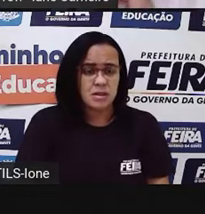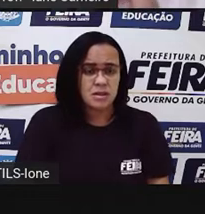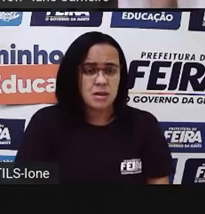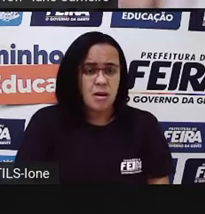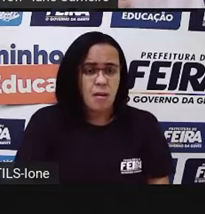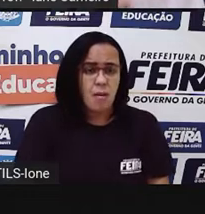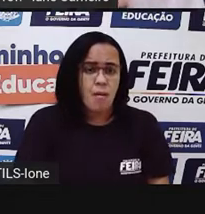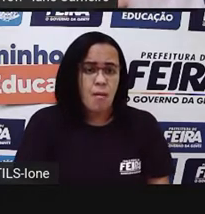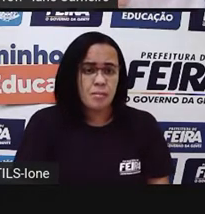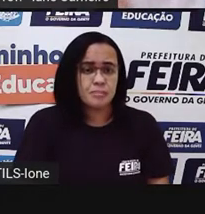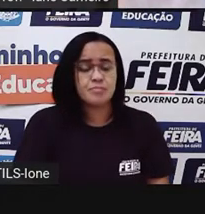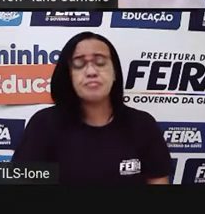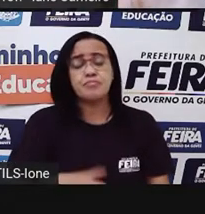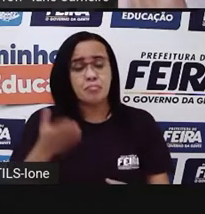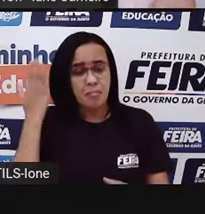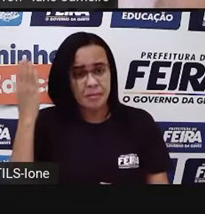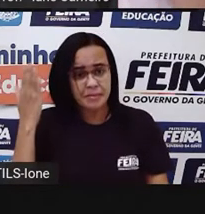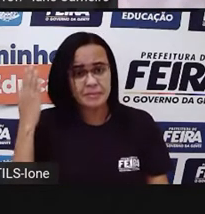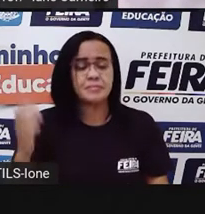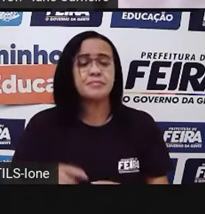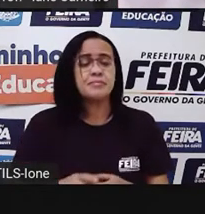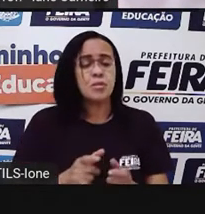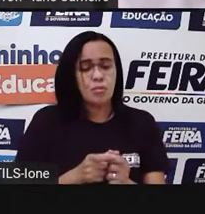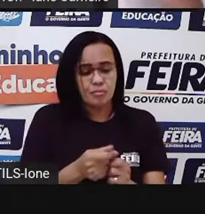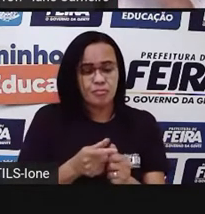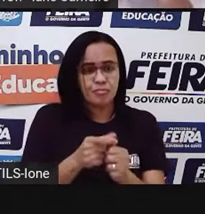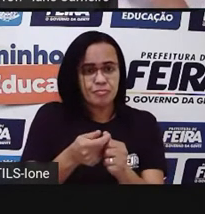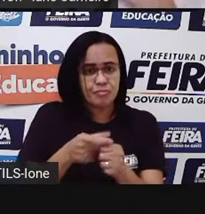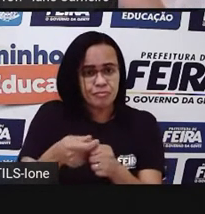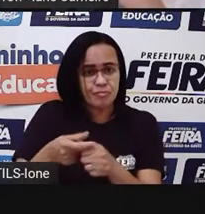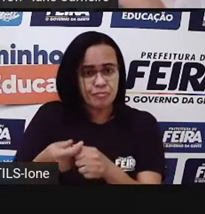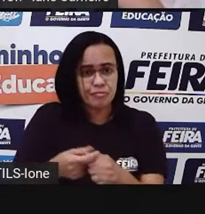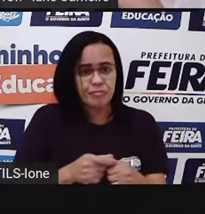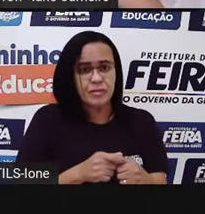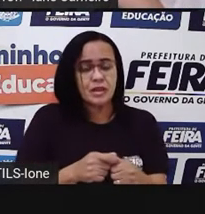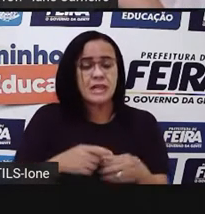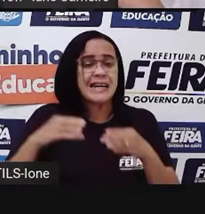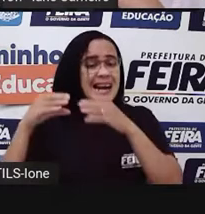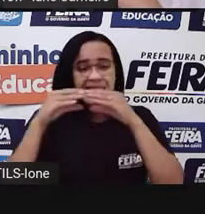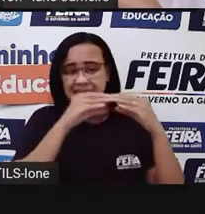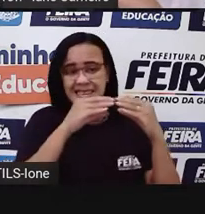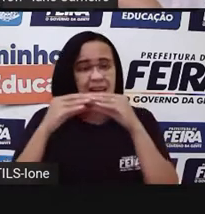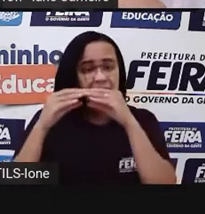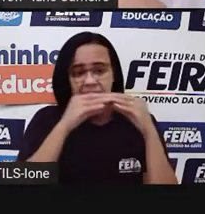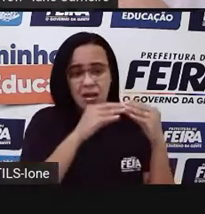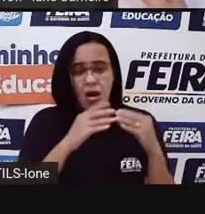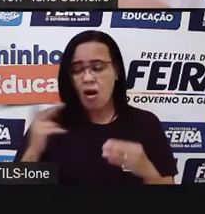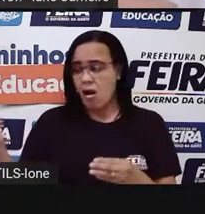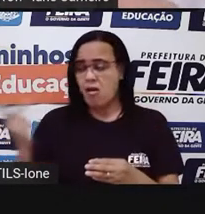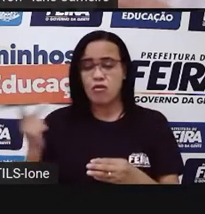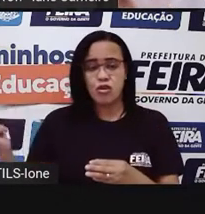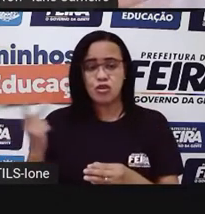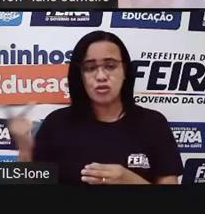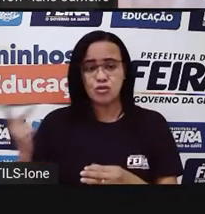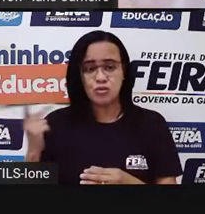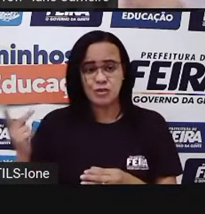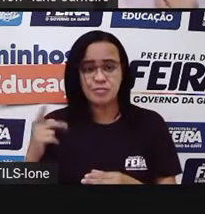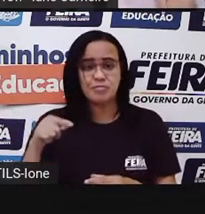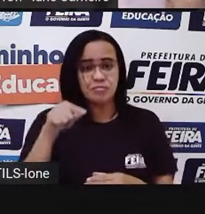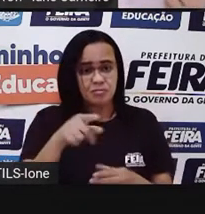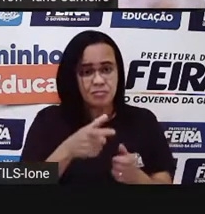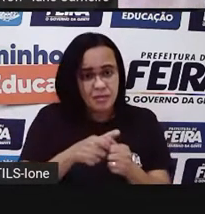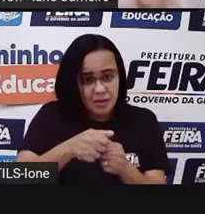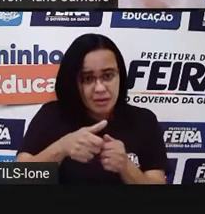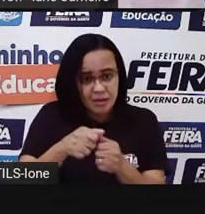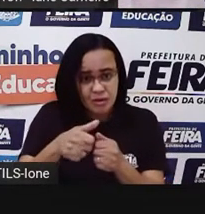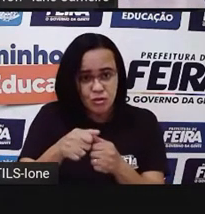amendoim. Então eu queria amendoim e Ione queria o meu milho. O a gente fazia? A gente trocava, né? Só